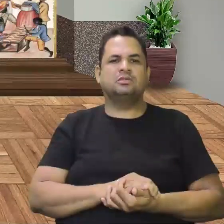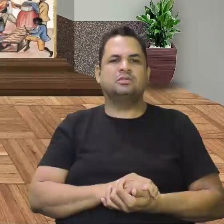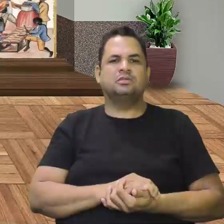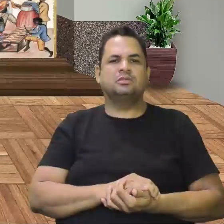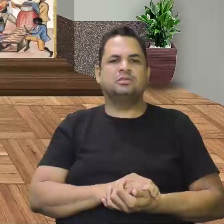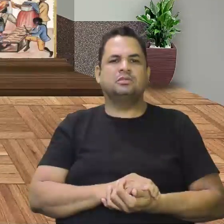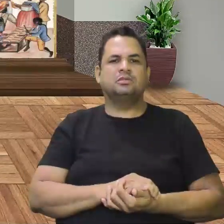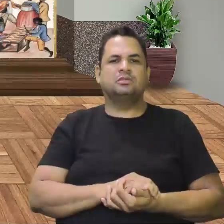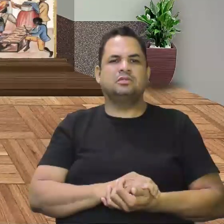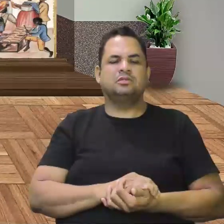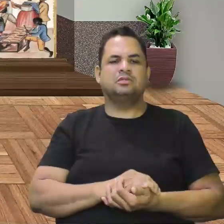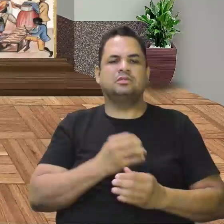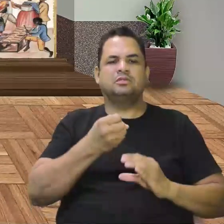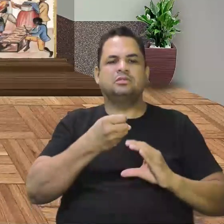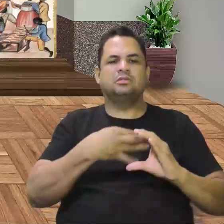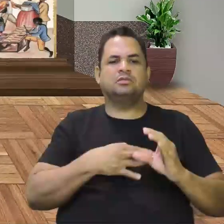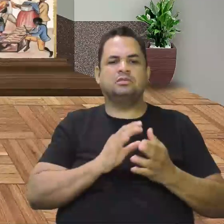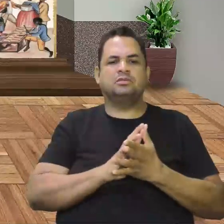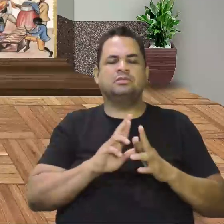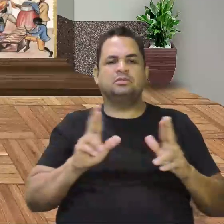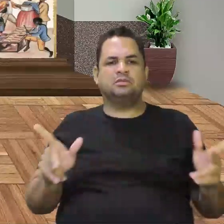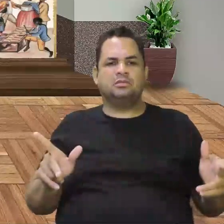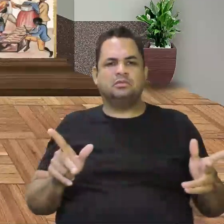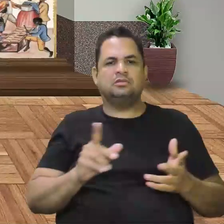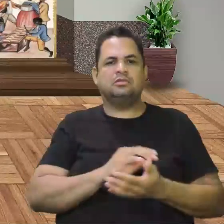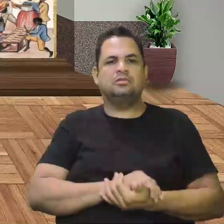Elas se caracterizam de forma diferente.